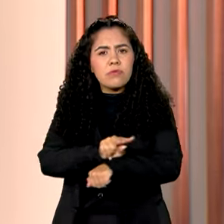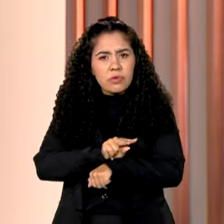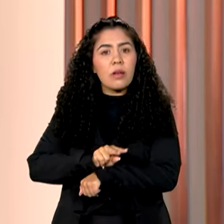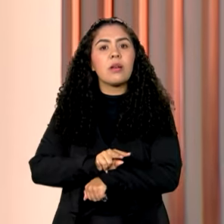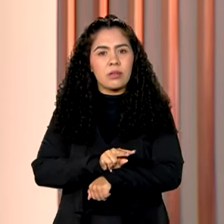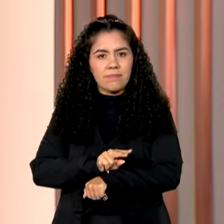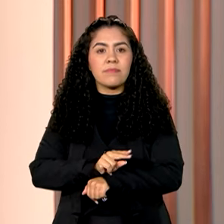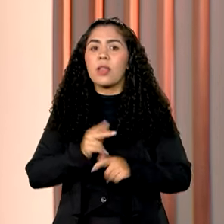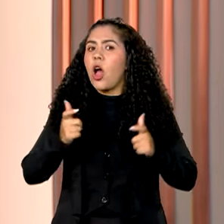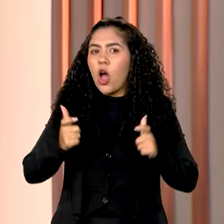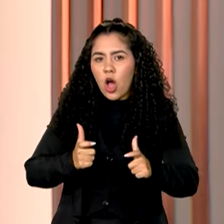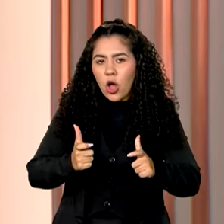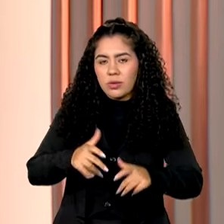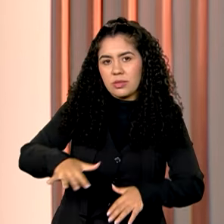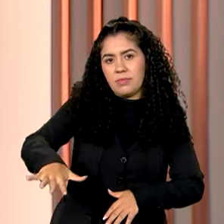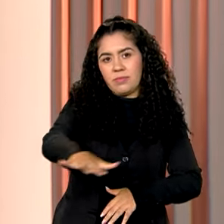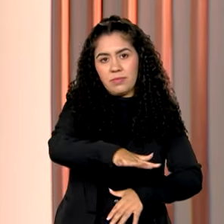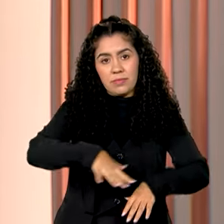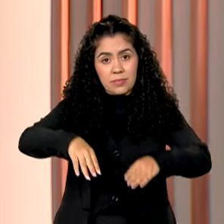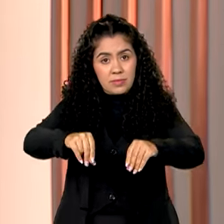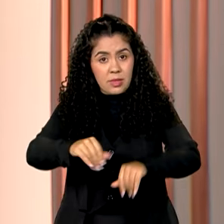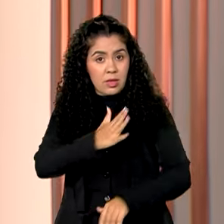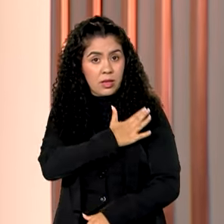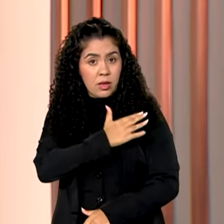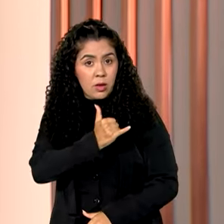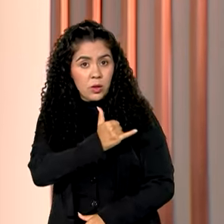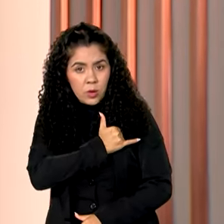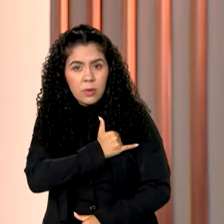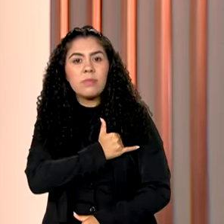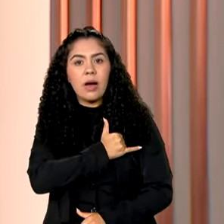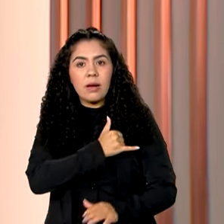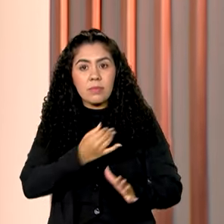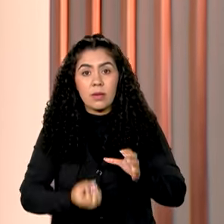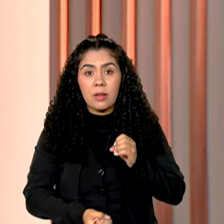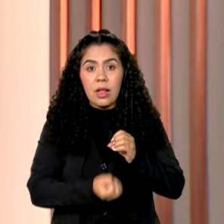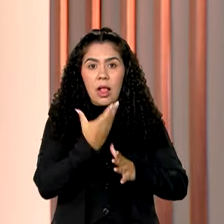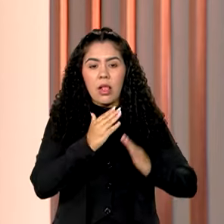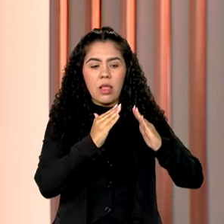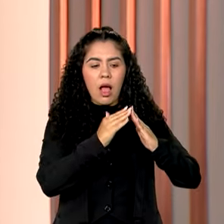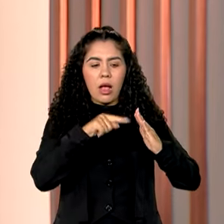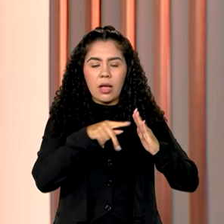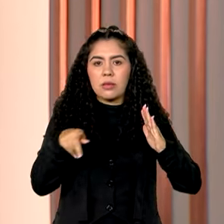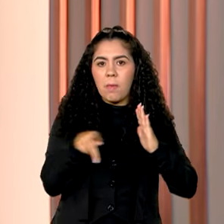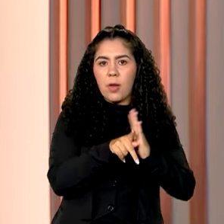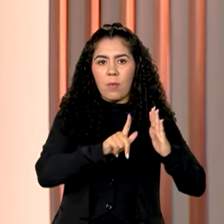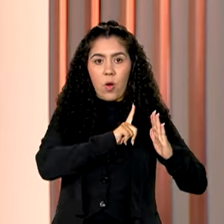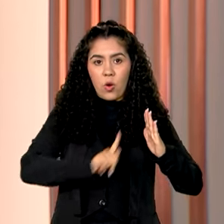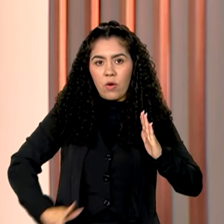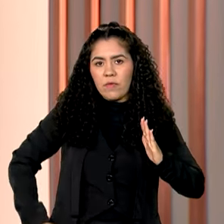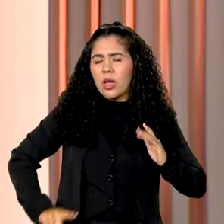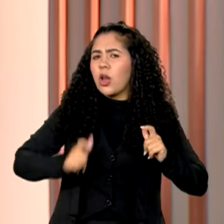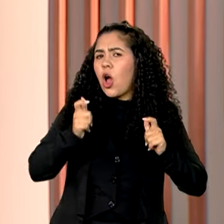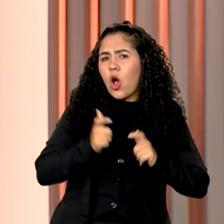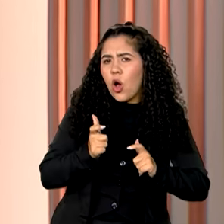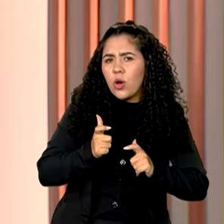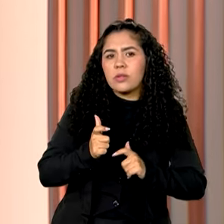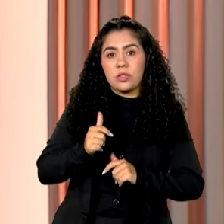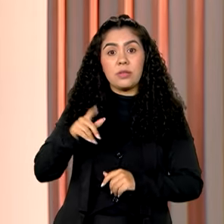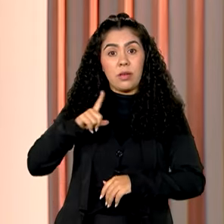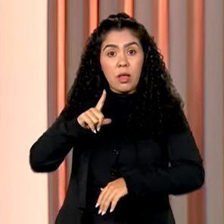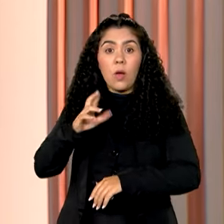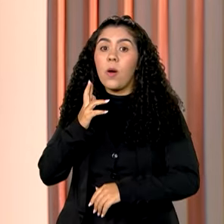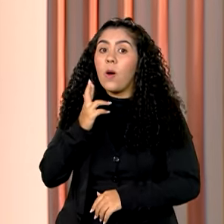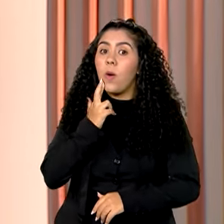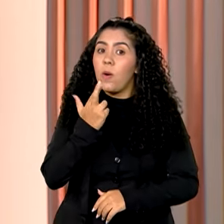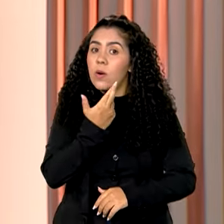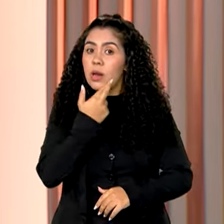foram realizadas em terras Yanomami desde a implantação da Casa de Governo em Boa Vista, Roraima, em fevereiro deste